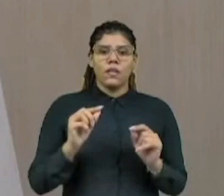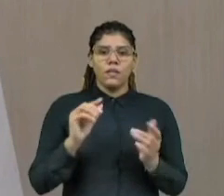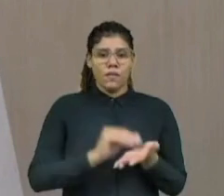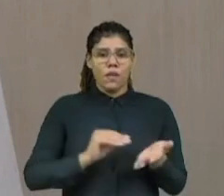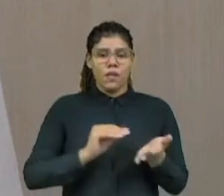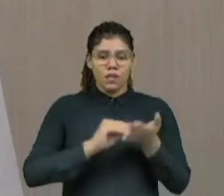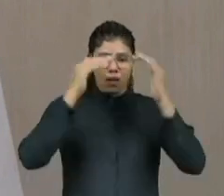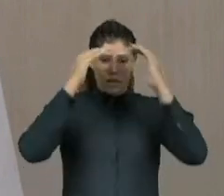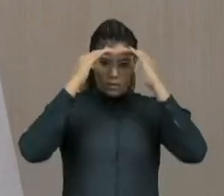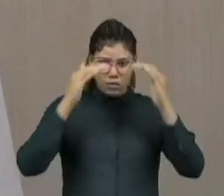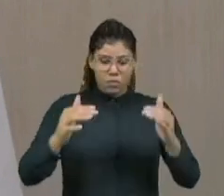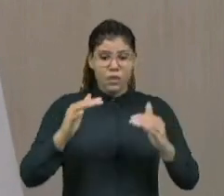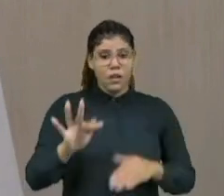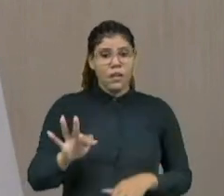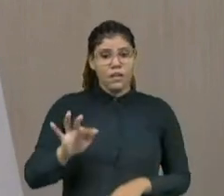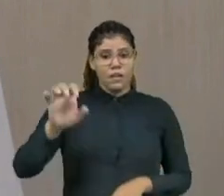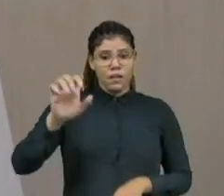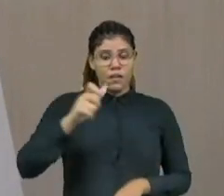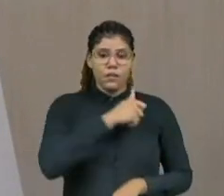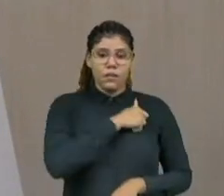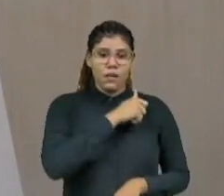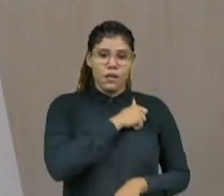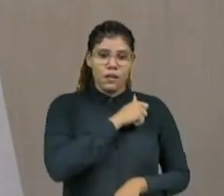fé dos alunos que ficam ali refém em sala de aula. E E aí